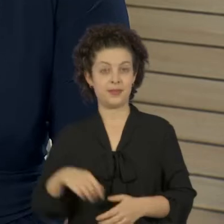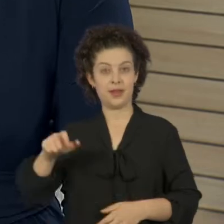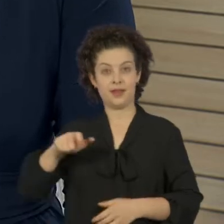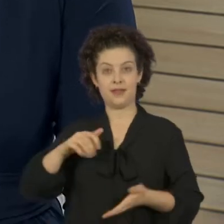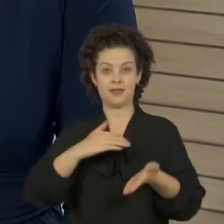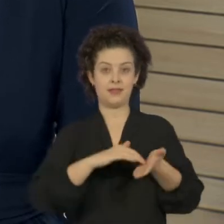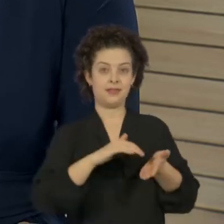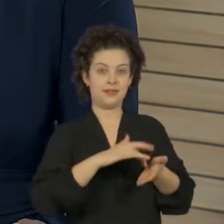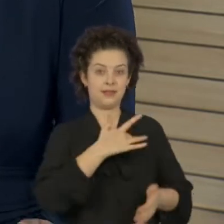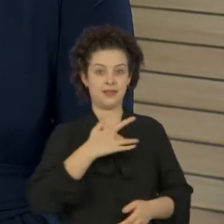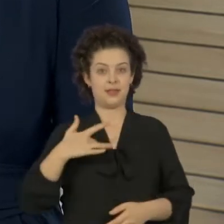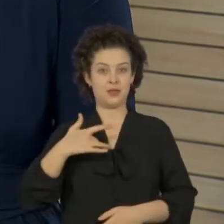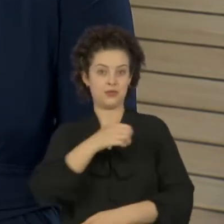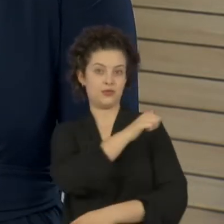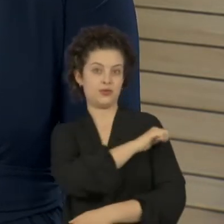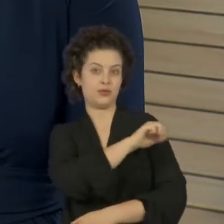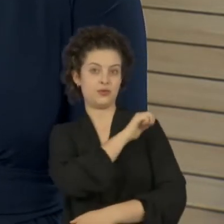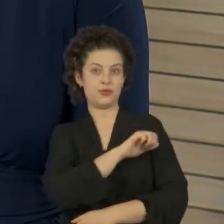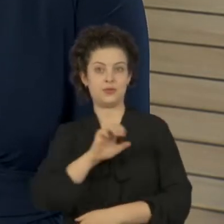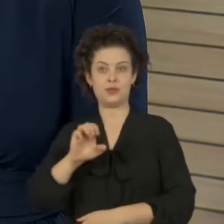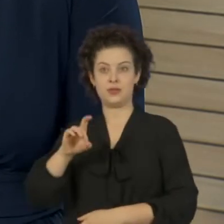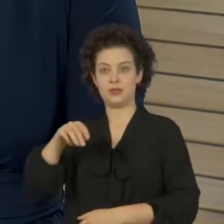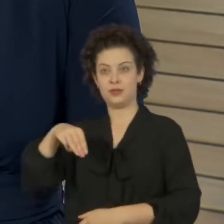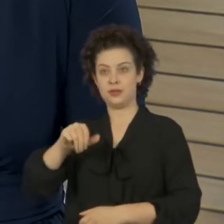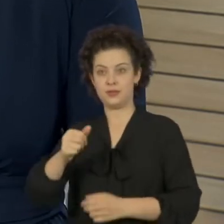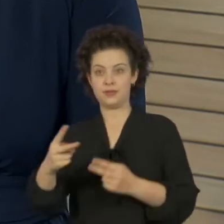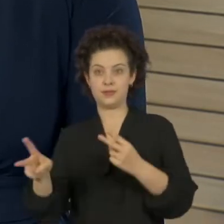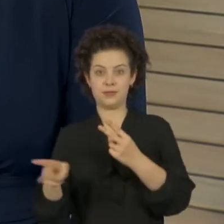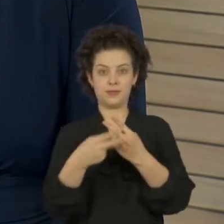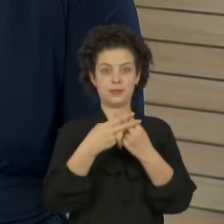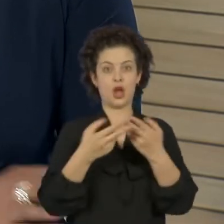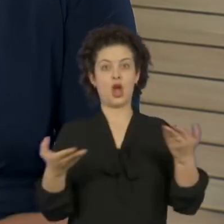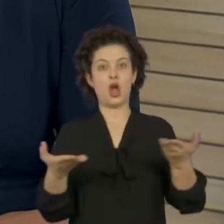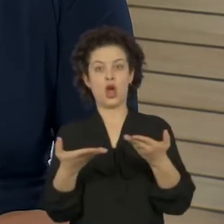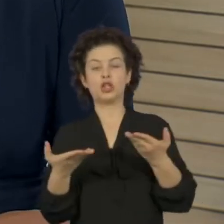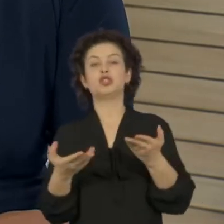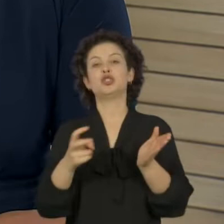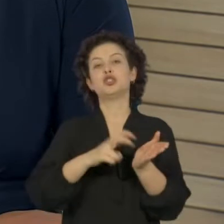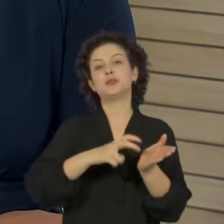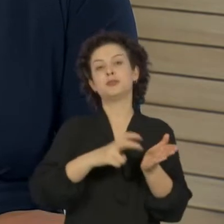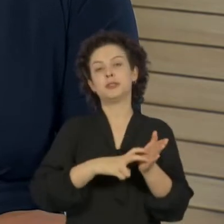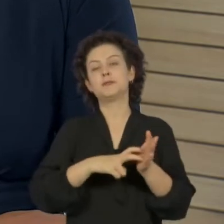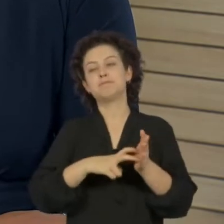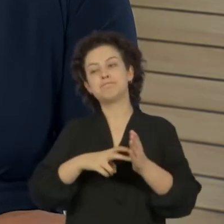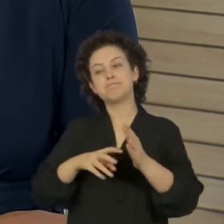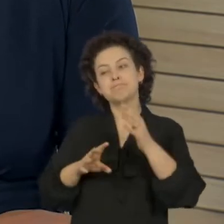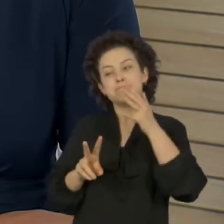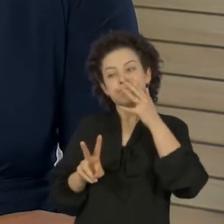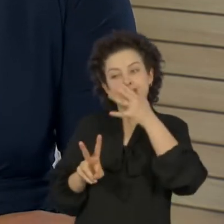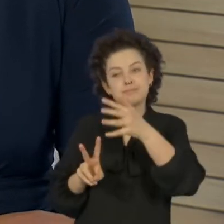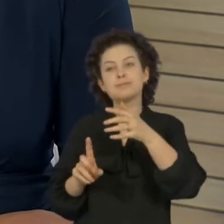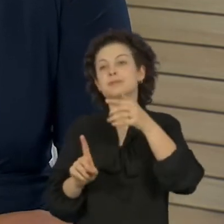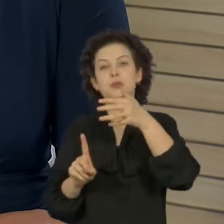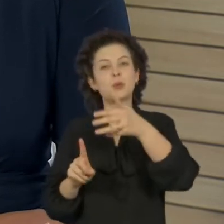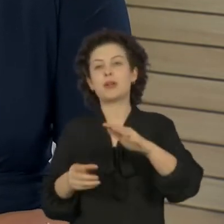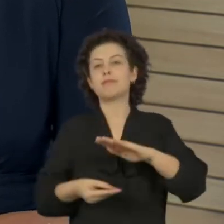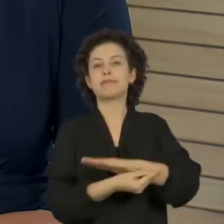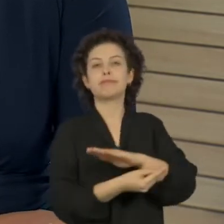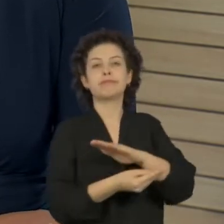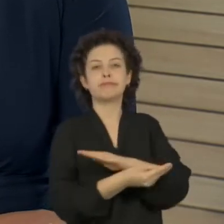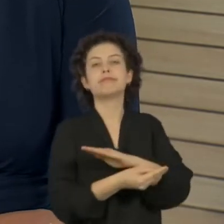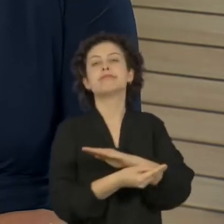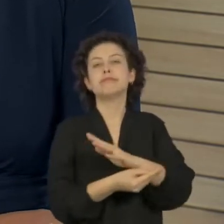de saúde do Rio de Janeiro, Edmar Santos foi preso na manhã de hoje, acusado de desvio de recursos na compra de